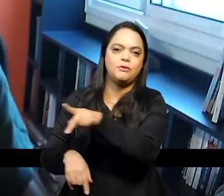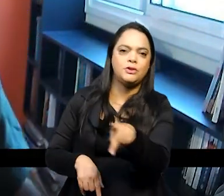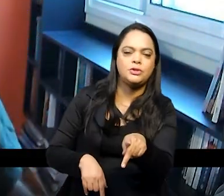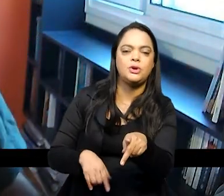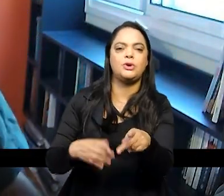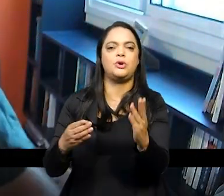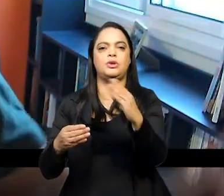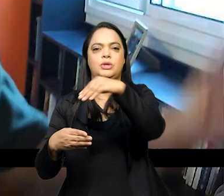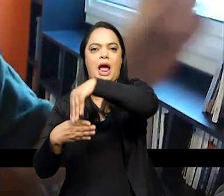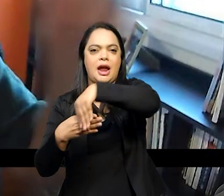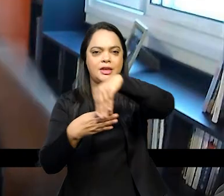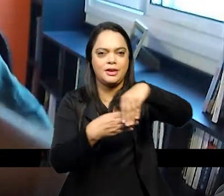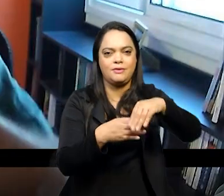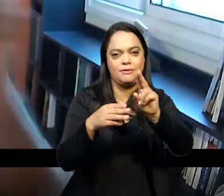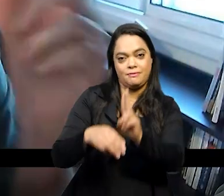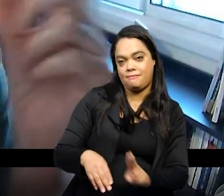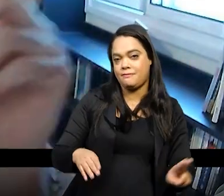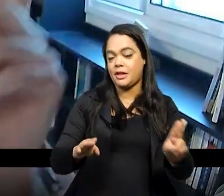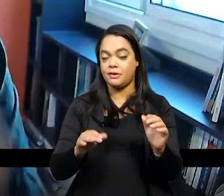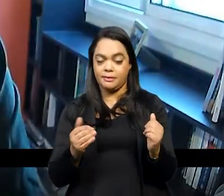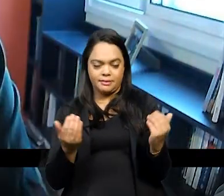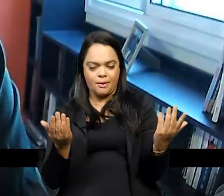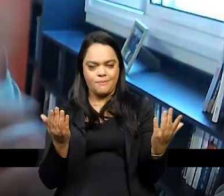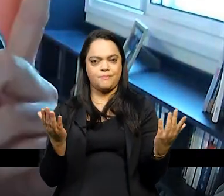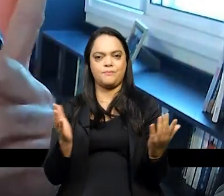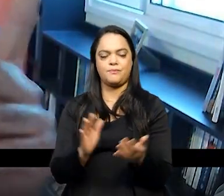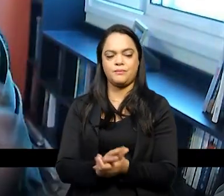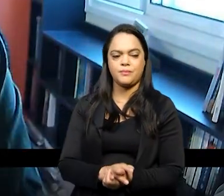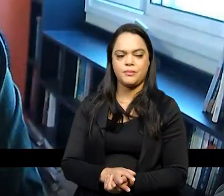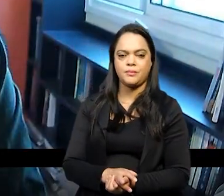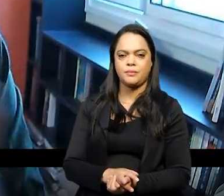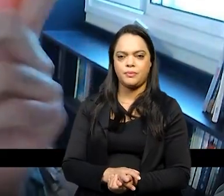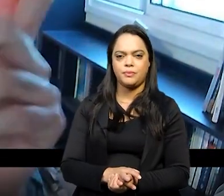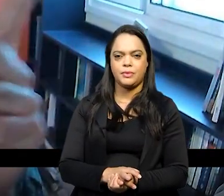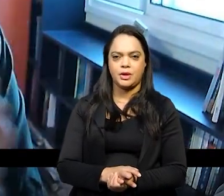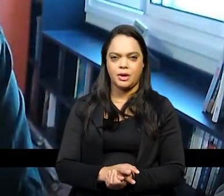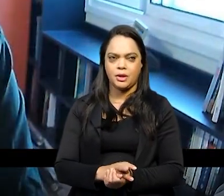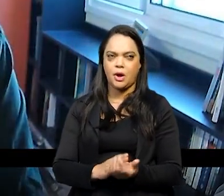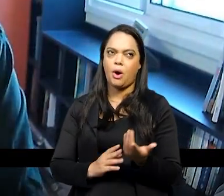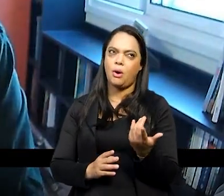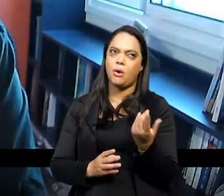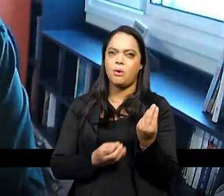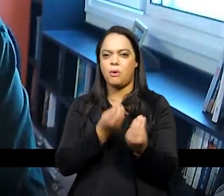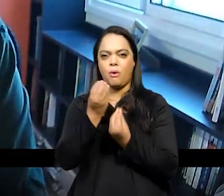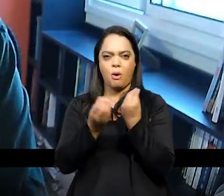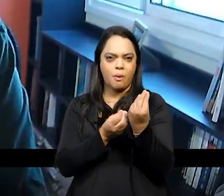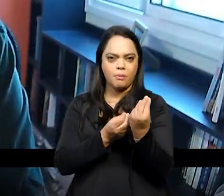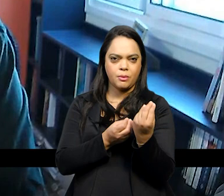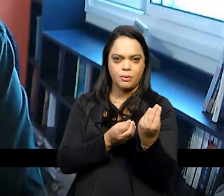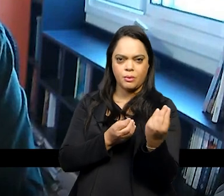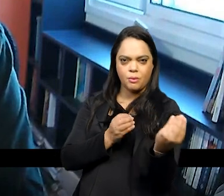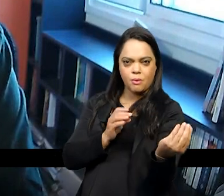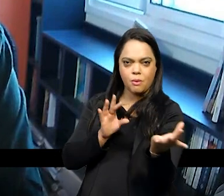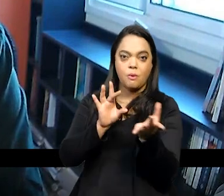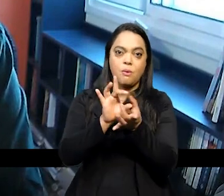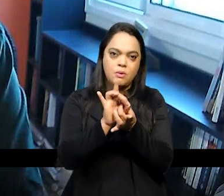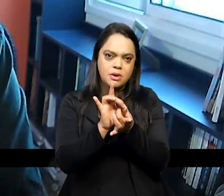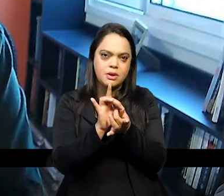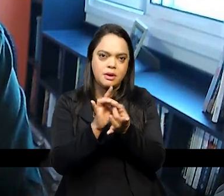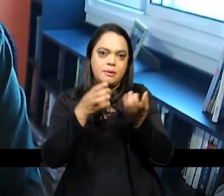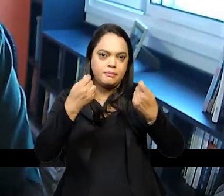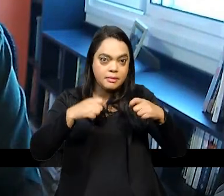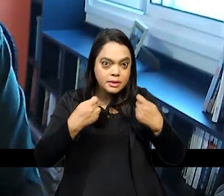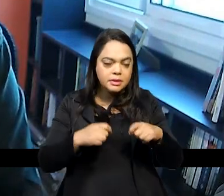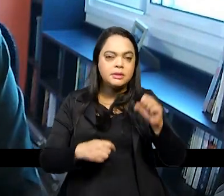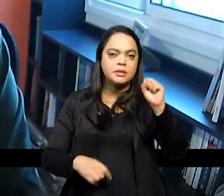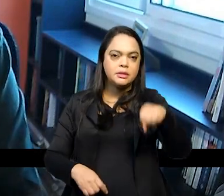trabalhando ótimo então queremos fazer uma ponte entre esses espaços sim achamos que é necessário e se